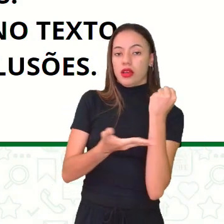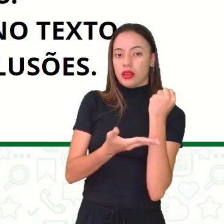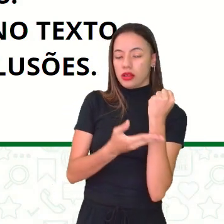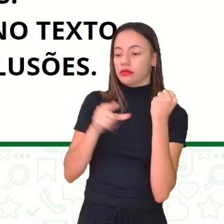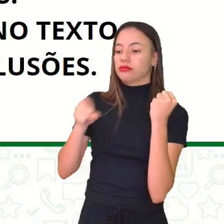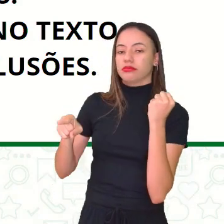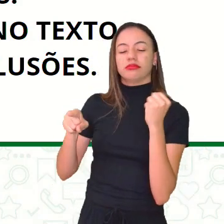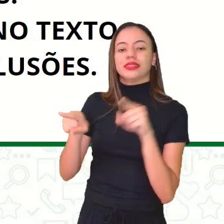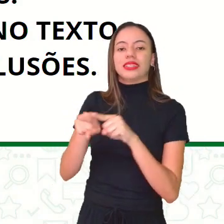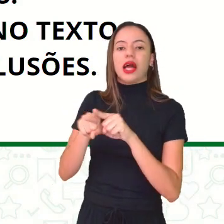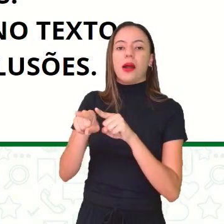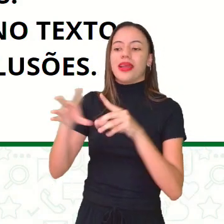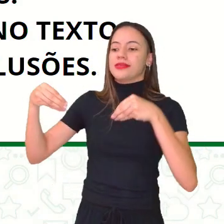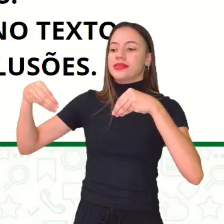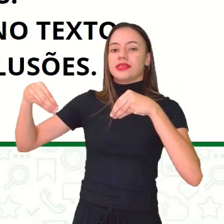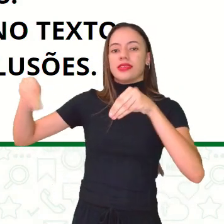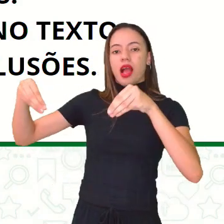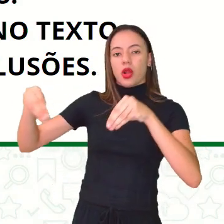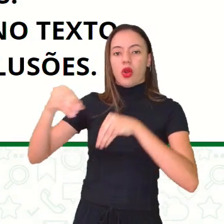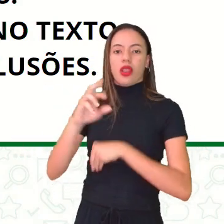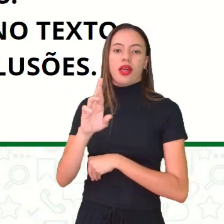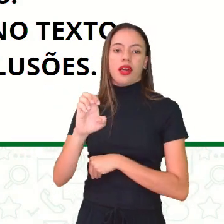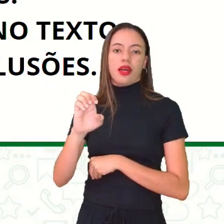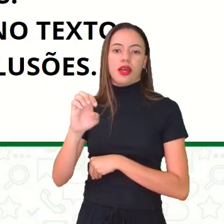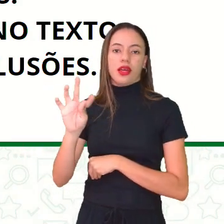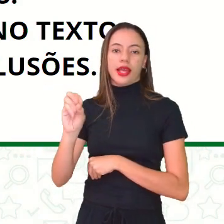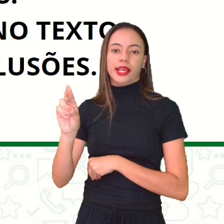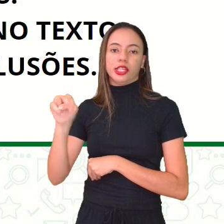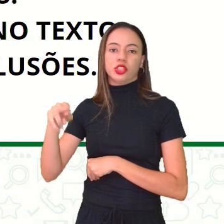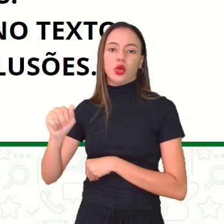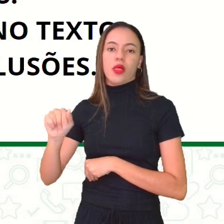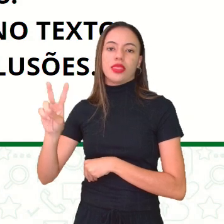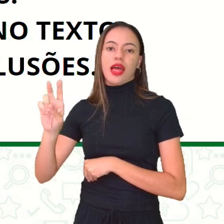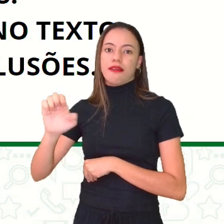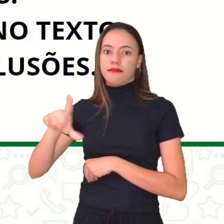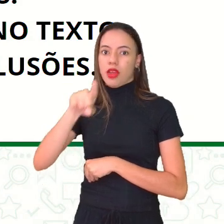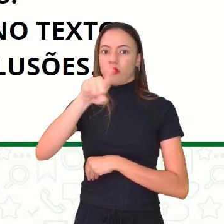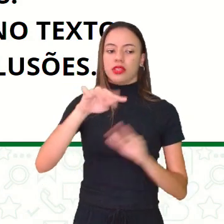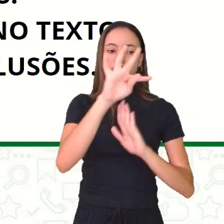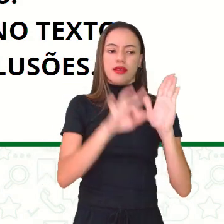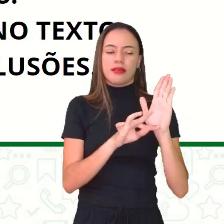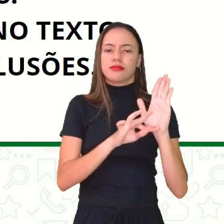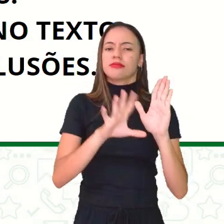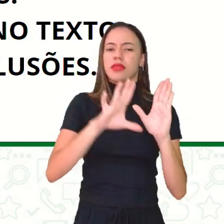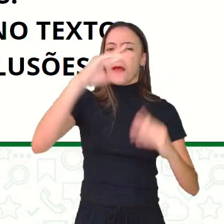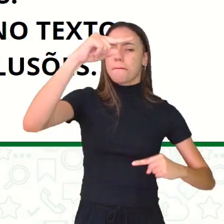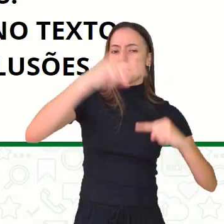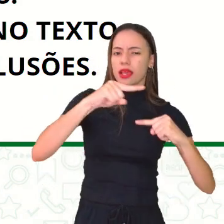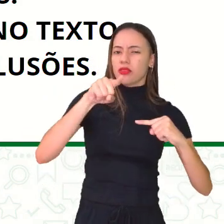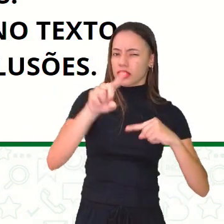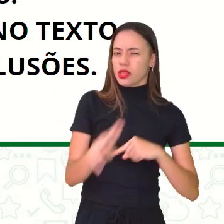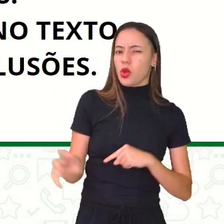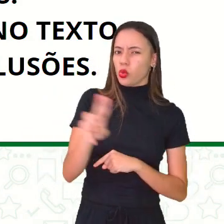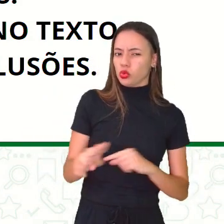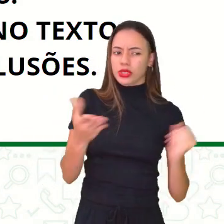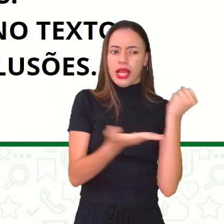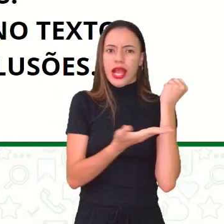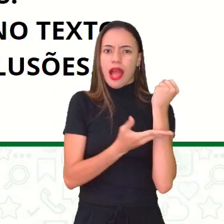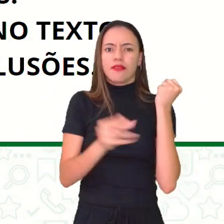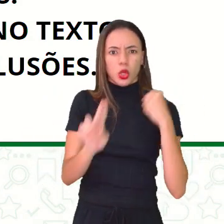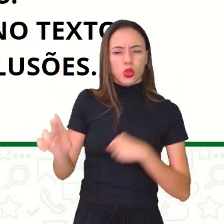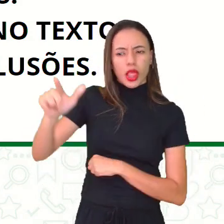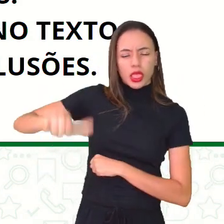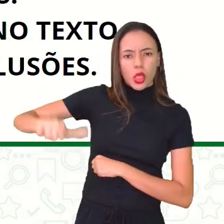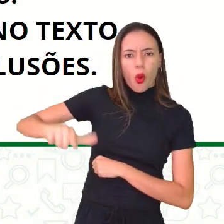retornáveis. Escreva um pequeno texto sobre as conclusões. Você usa garrafas retornáveis? Seus colegas de sala